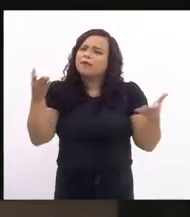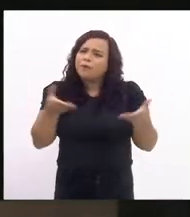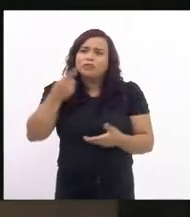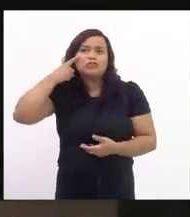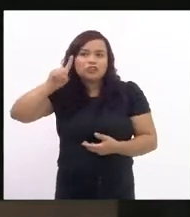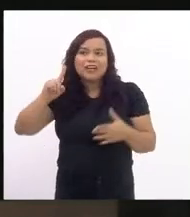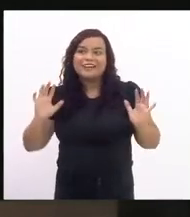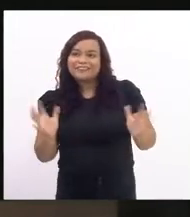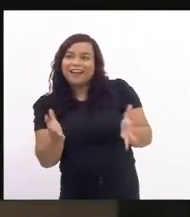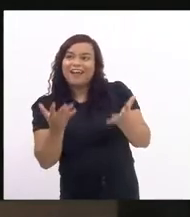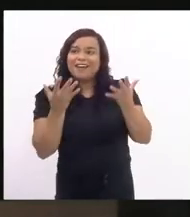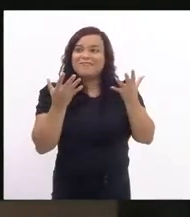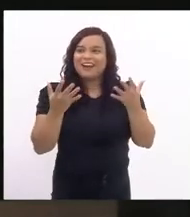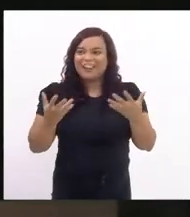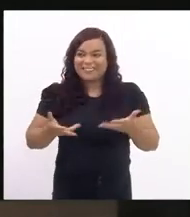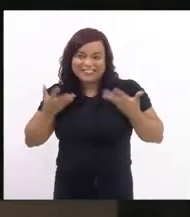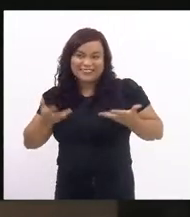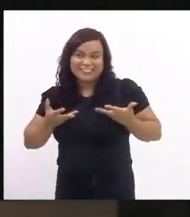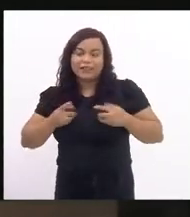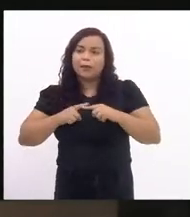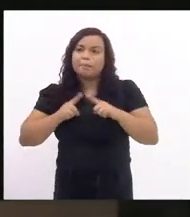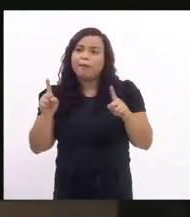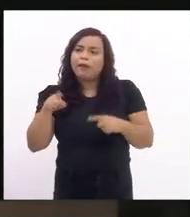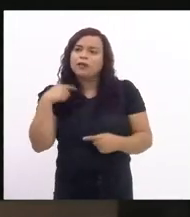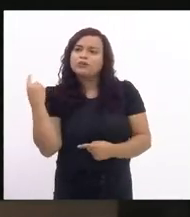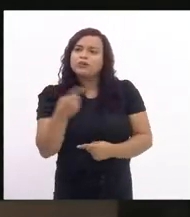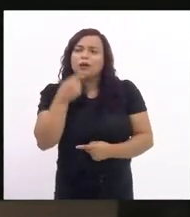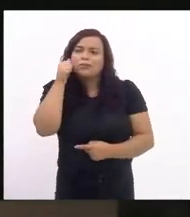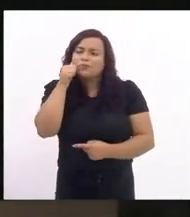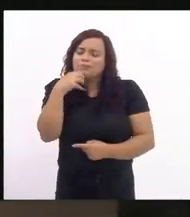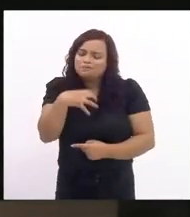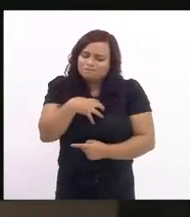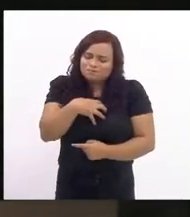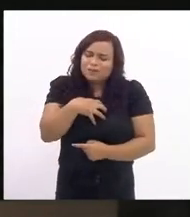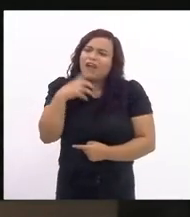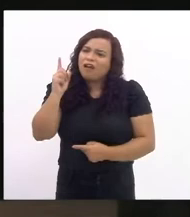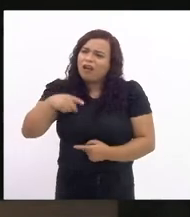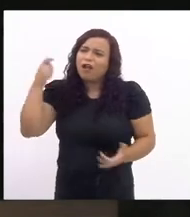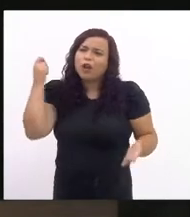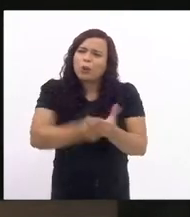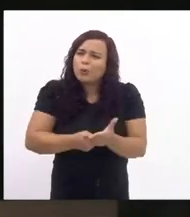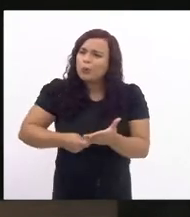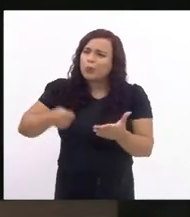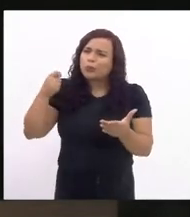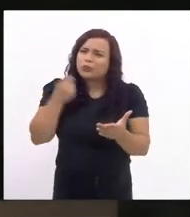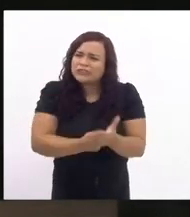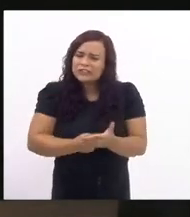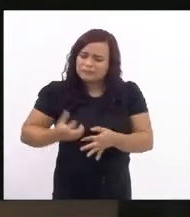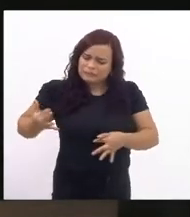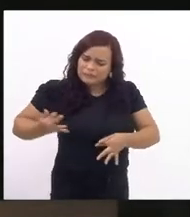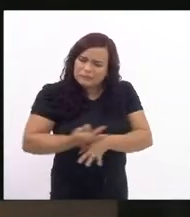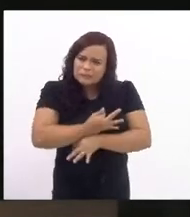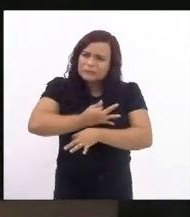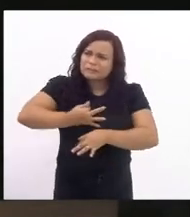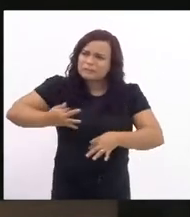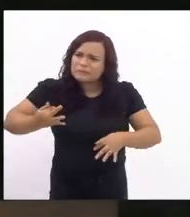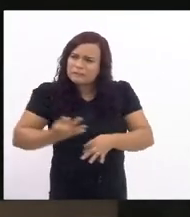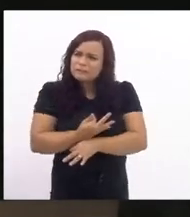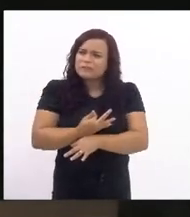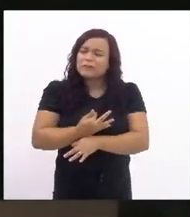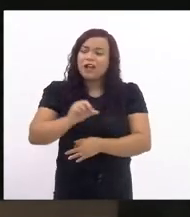celebração mas para nós mulheres é um dia de luta de resistência de